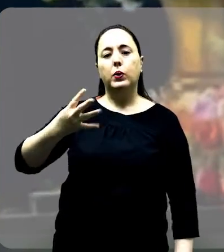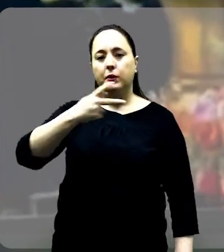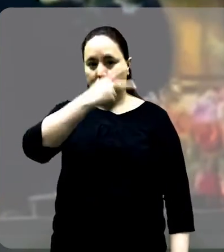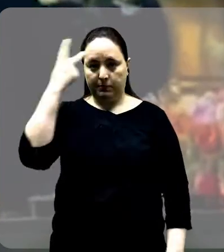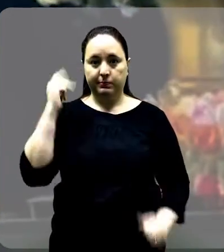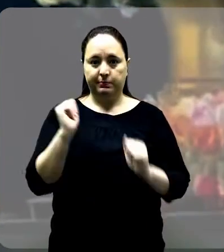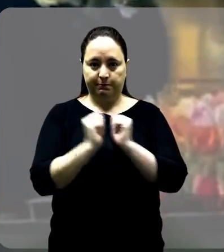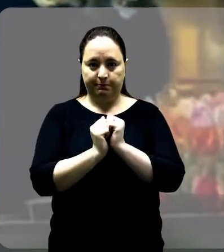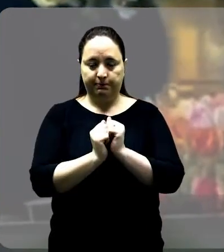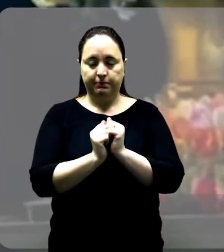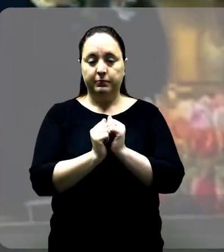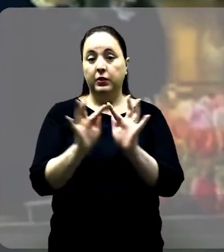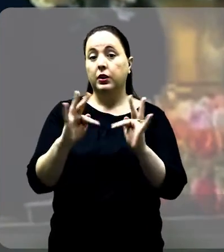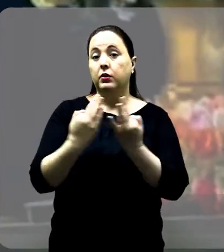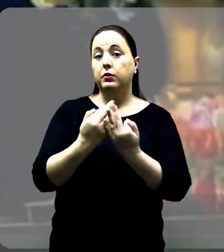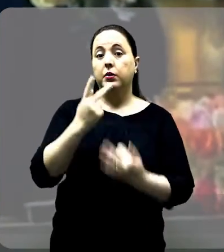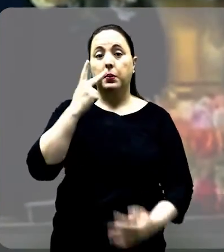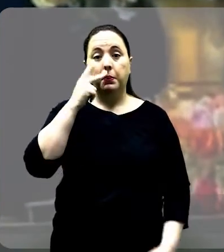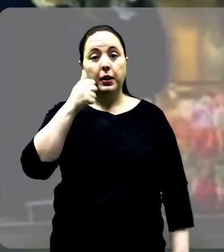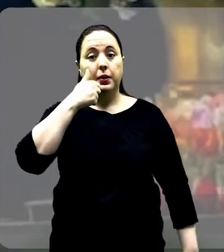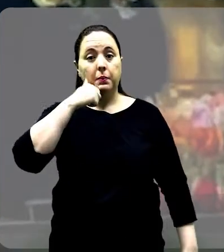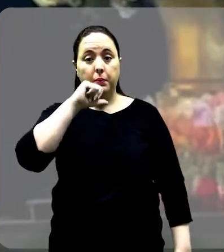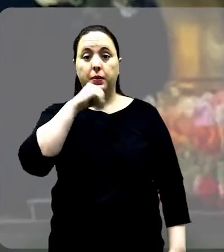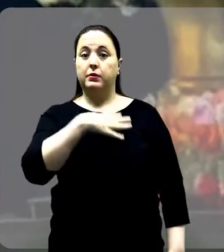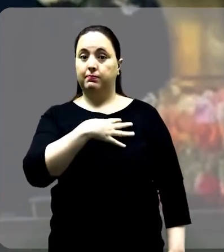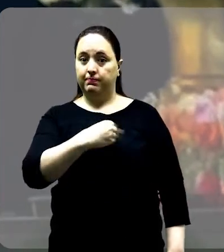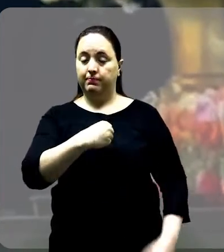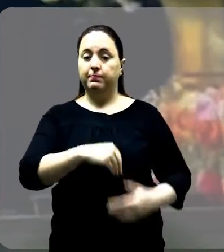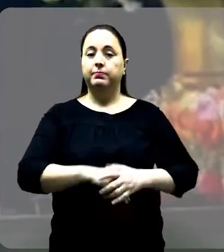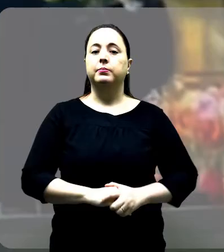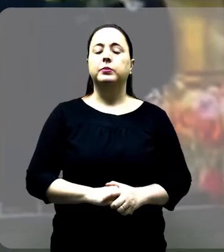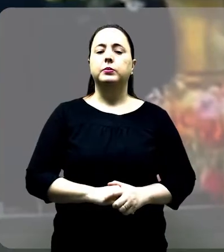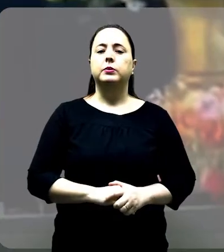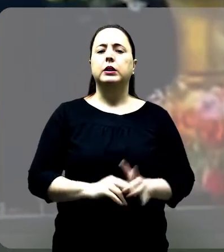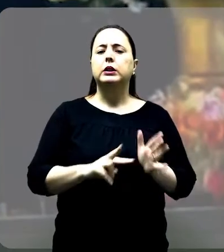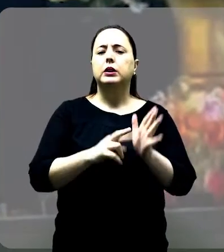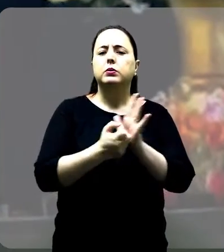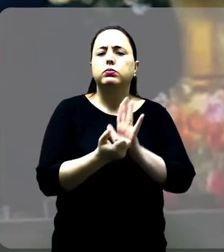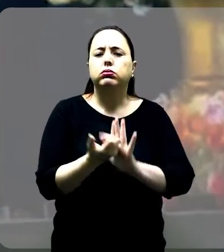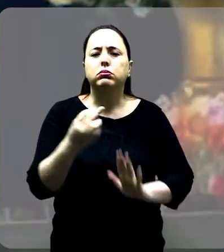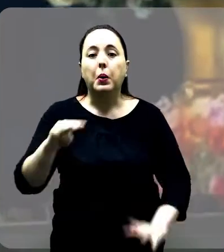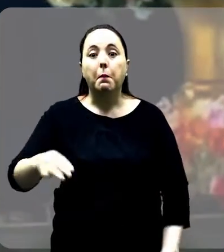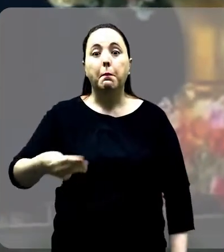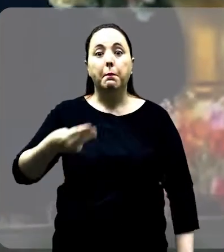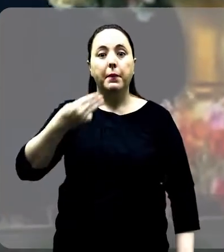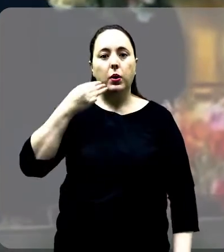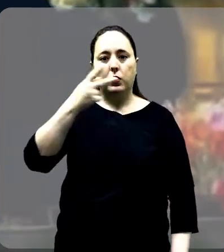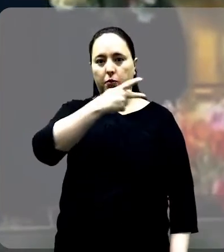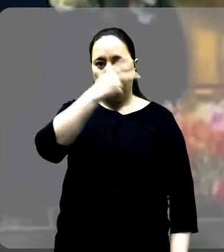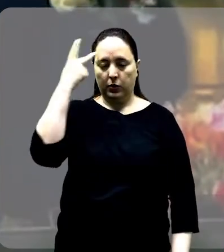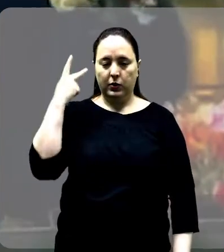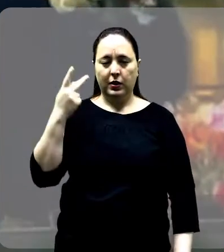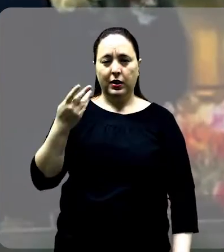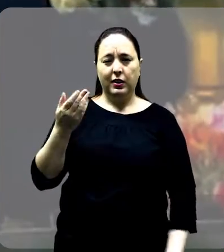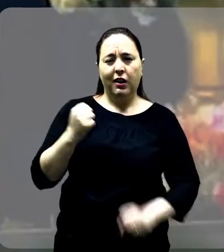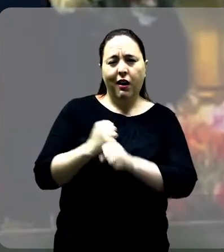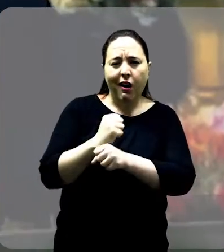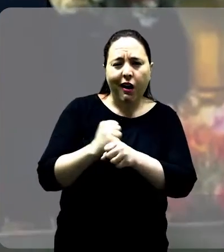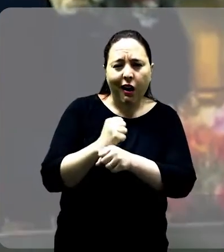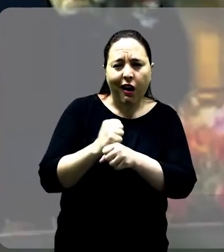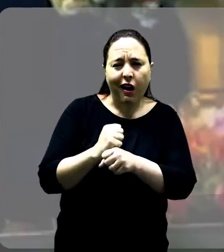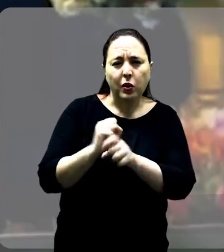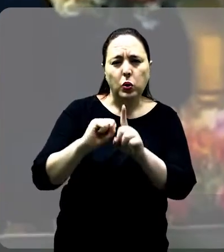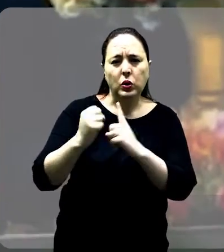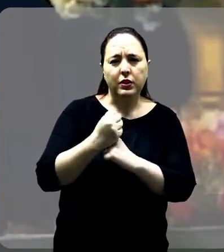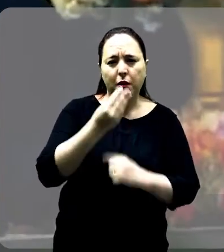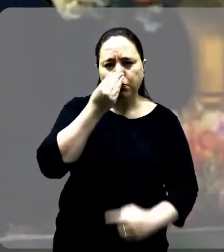pessoas em volta. Um parente, um pai, uma mãe e um filho. São milhões de pessoas que ficaram